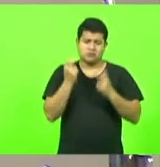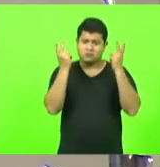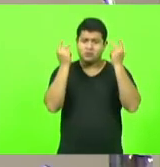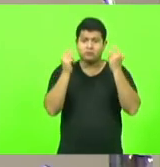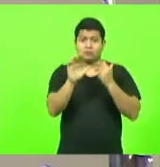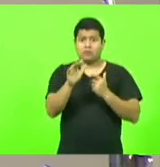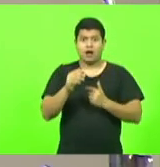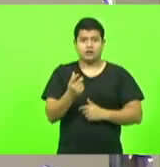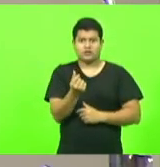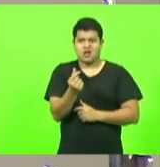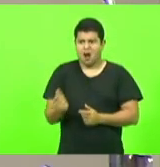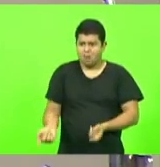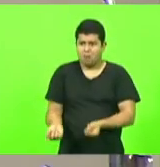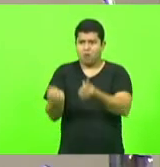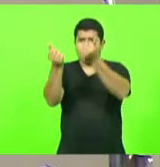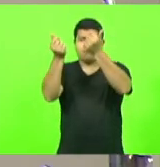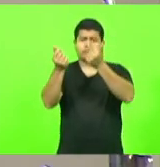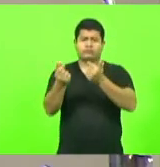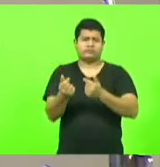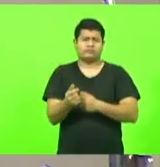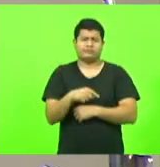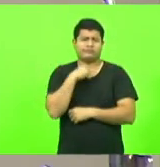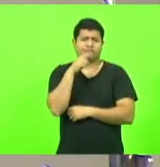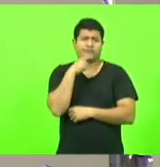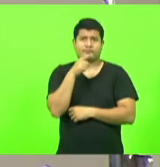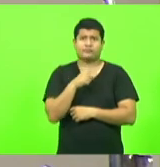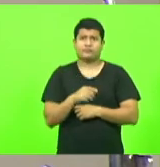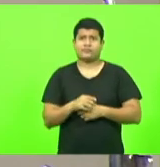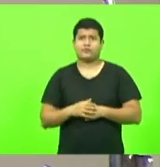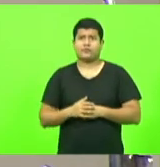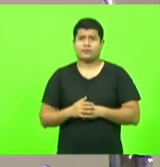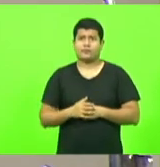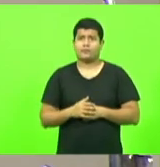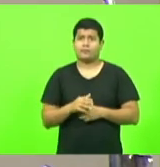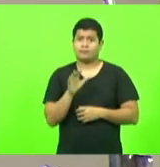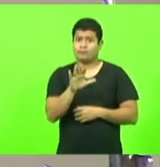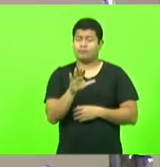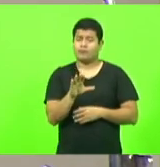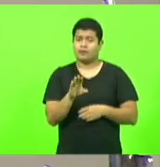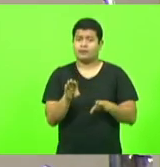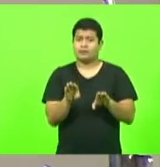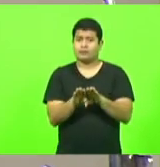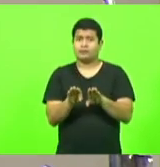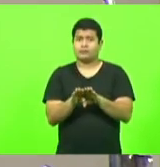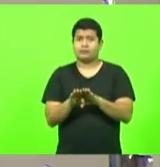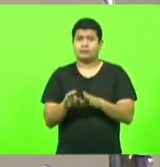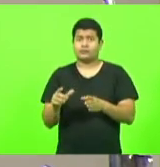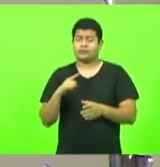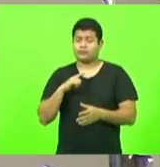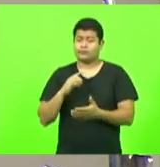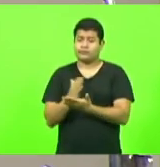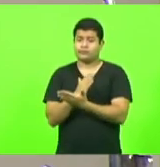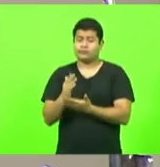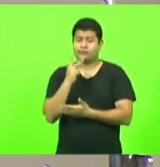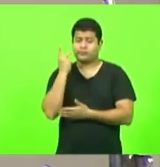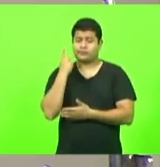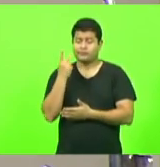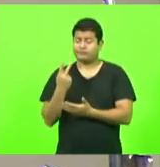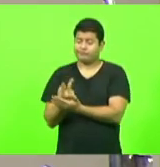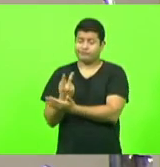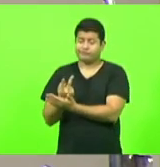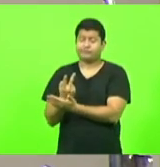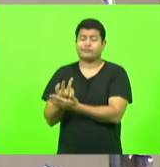tem políticos da linha do alinhamento que fazem as coisas certas e tem outros portanto